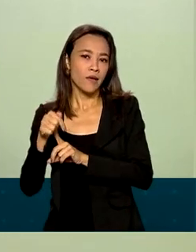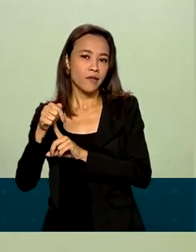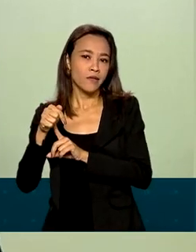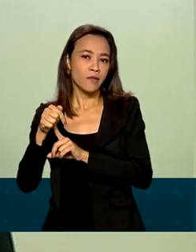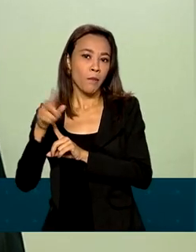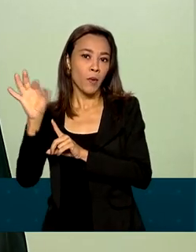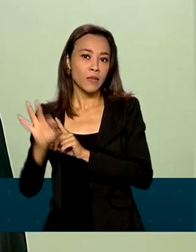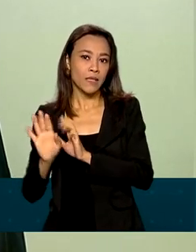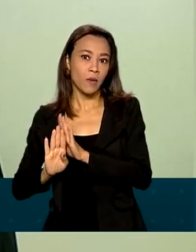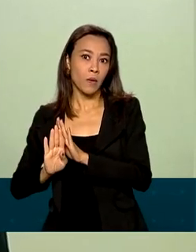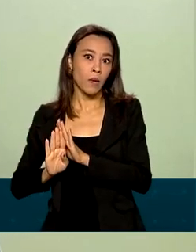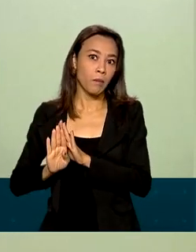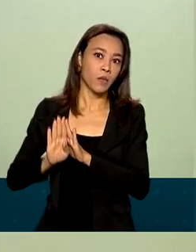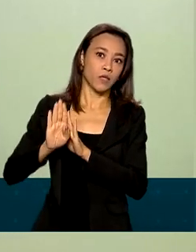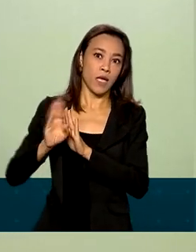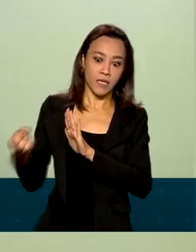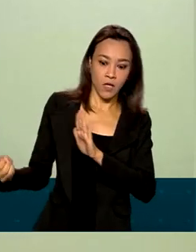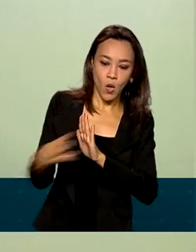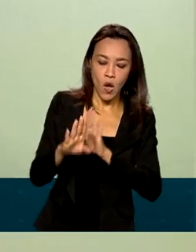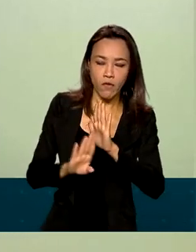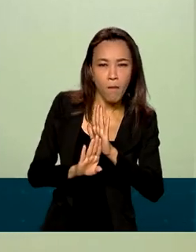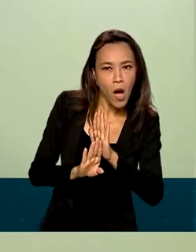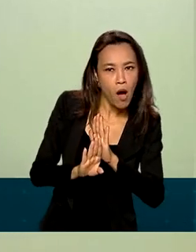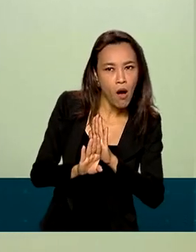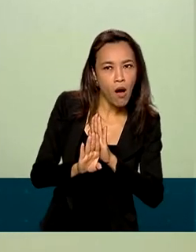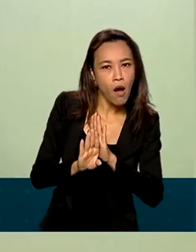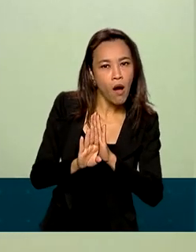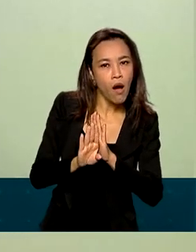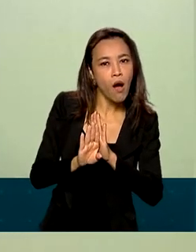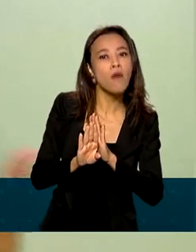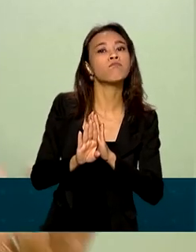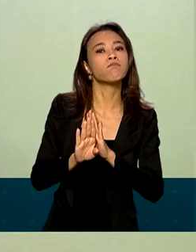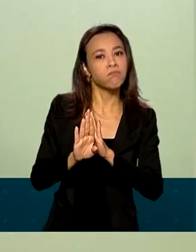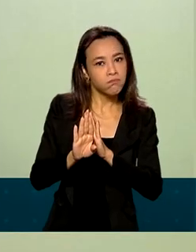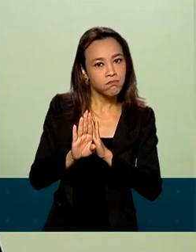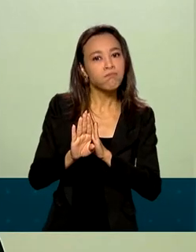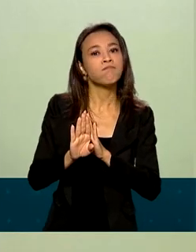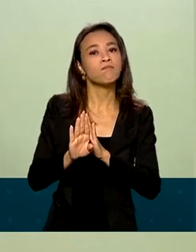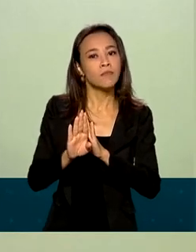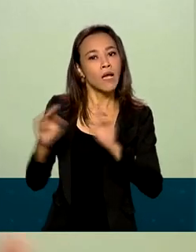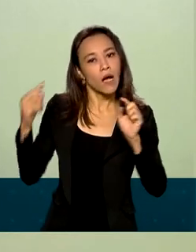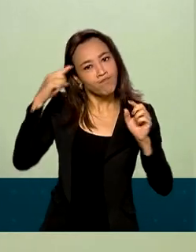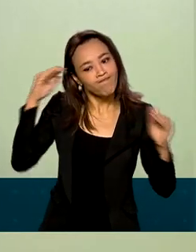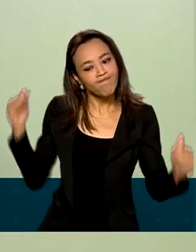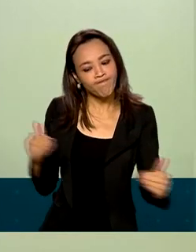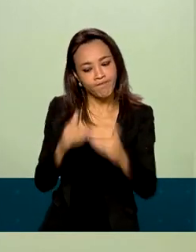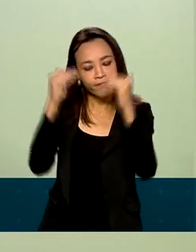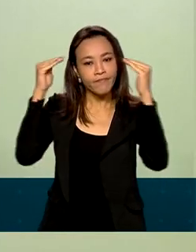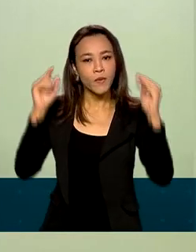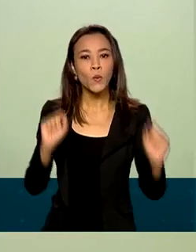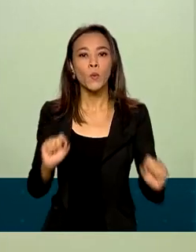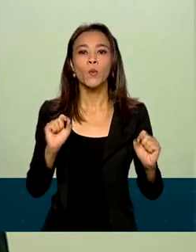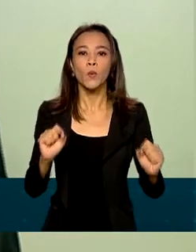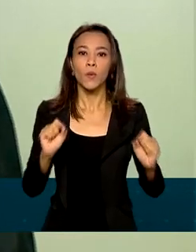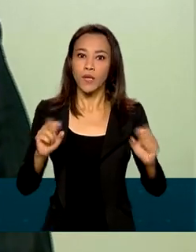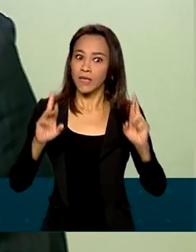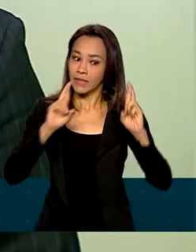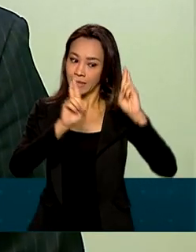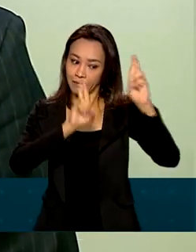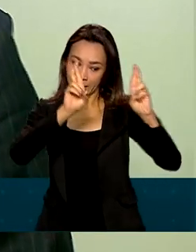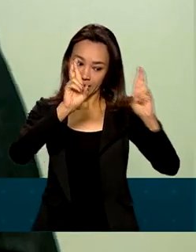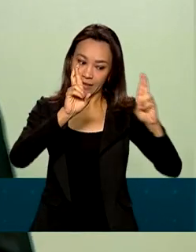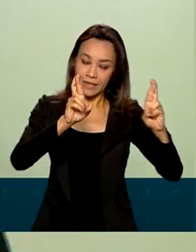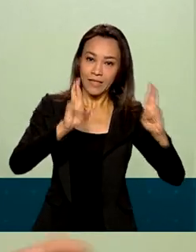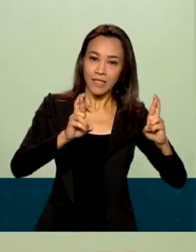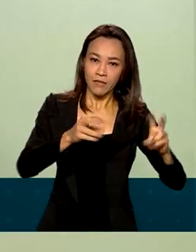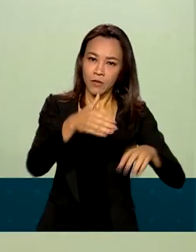Essa nova projeção do FMI está em linha e está de acordo com as expectativas dos agentes econômicos